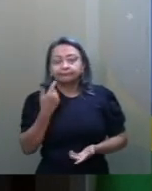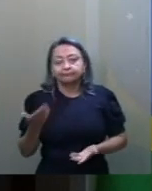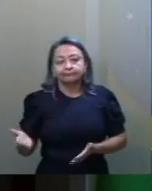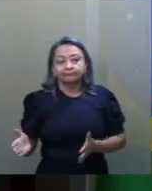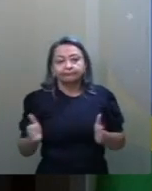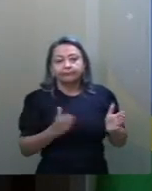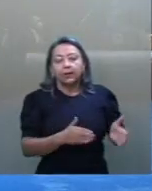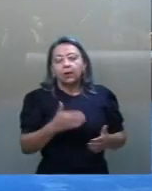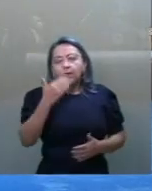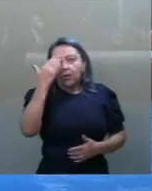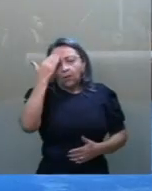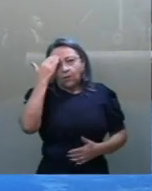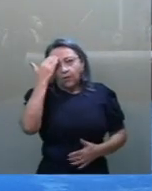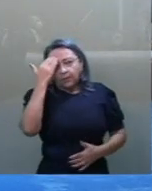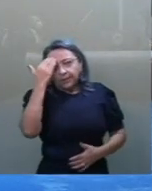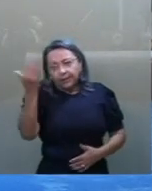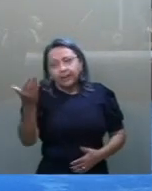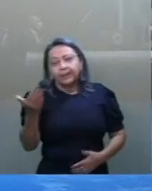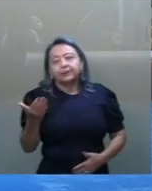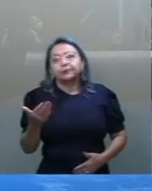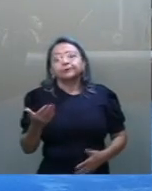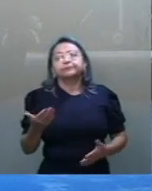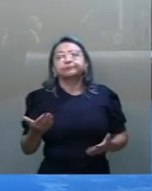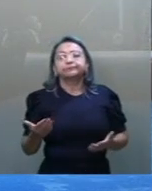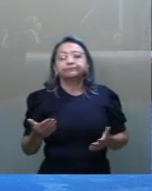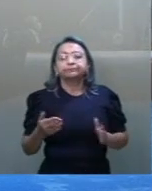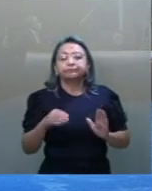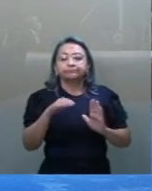senador Jorginho Melo. Com a palavra pela ordem, líder Randolfo Rodrigues.